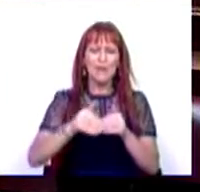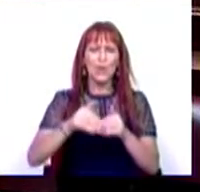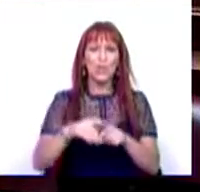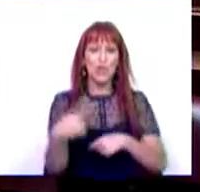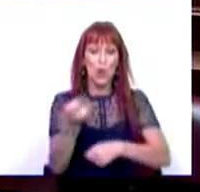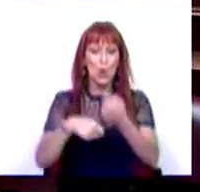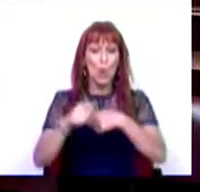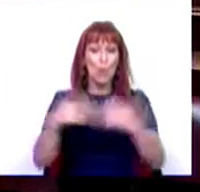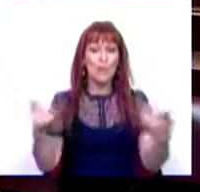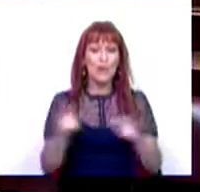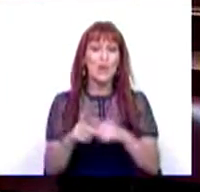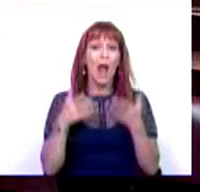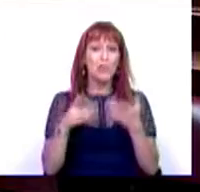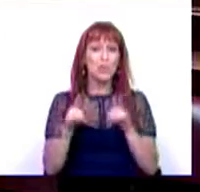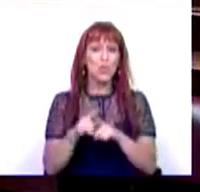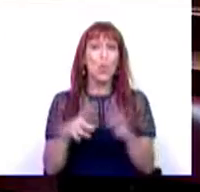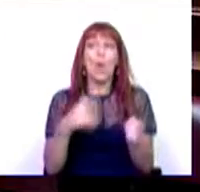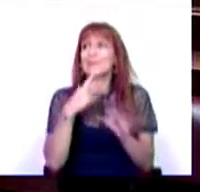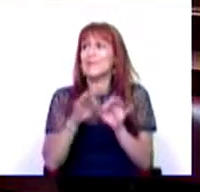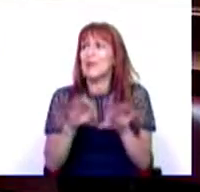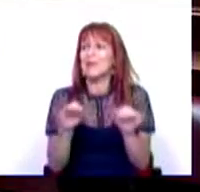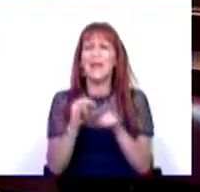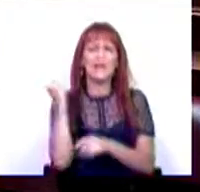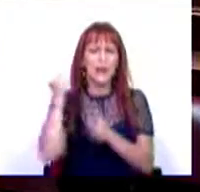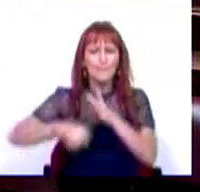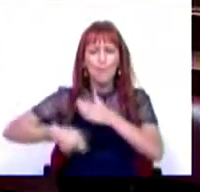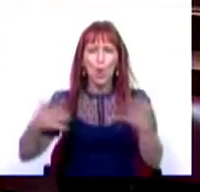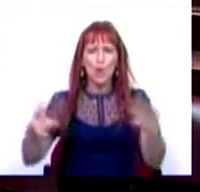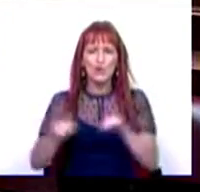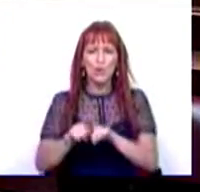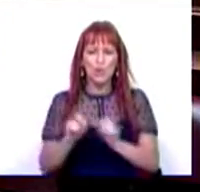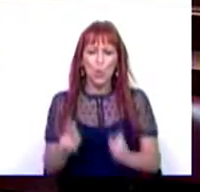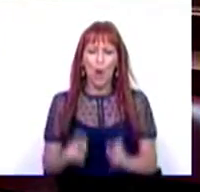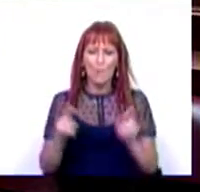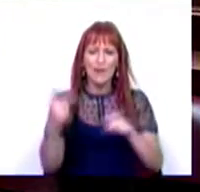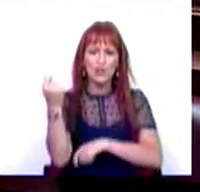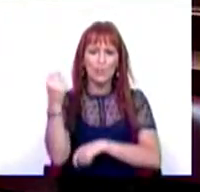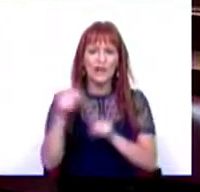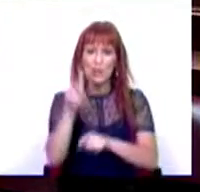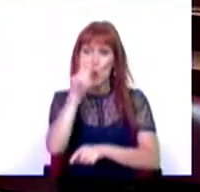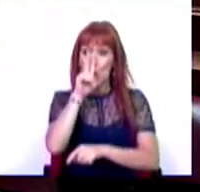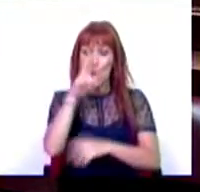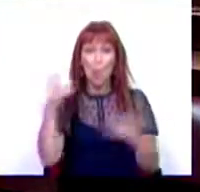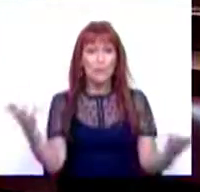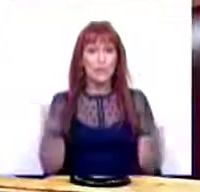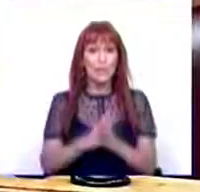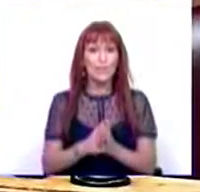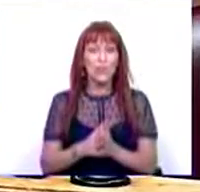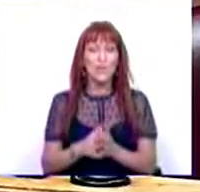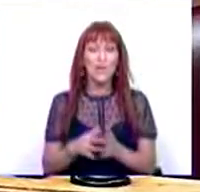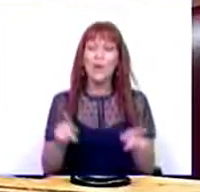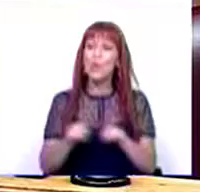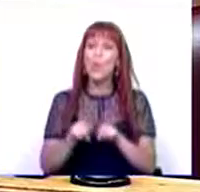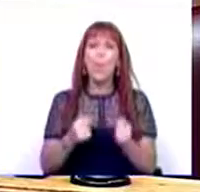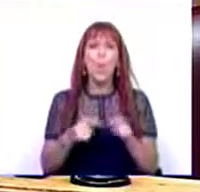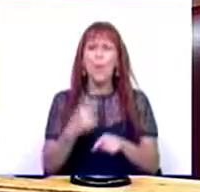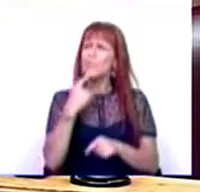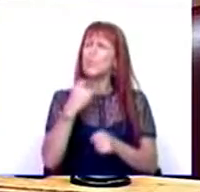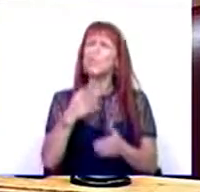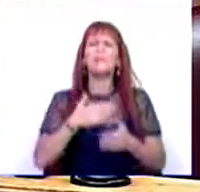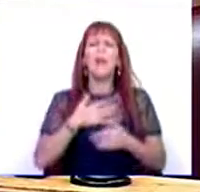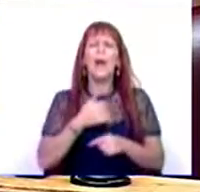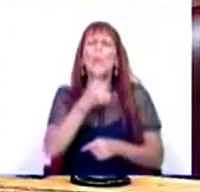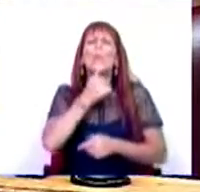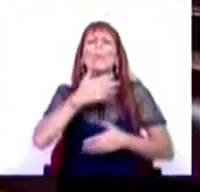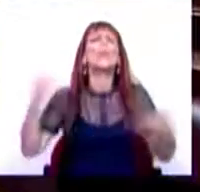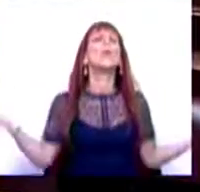comerciais contribuíram quase tanto como aos impostos para o aumento dos preços combustíveis. O que nos conduz a uma grande pergunta, o que é que vamos